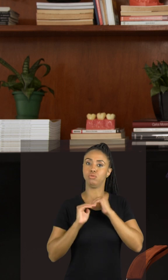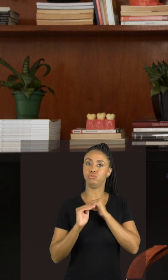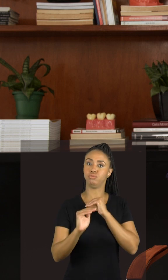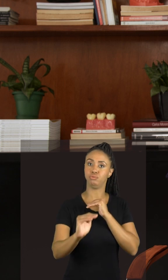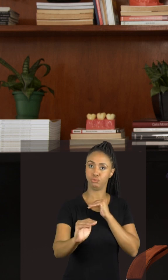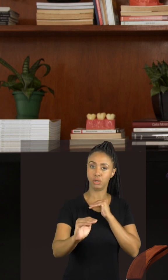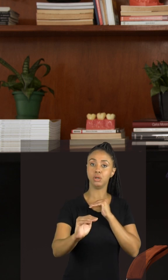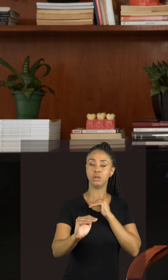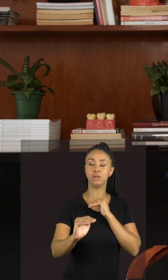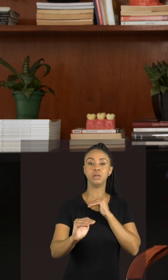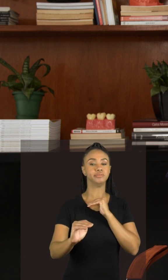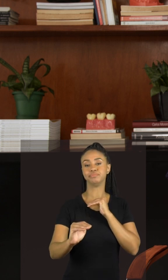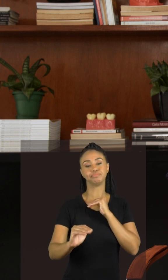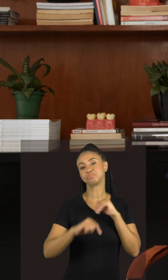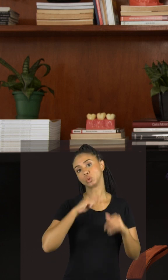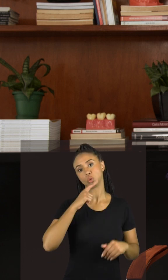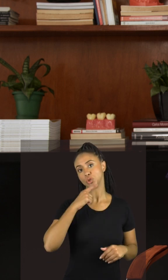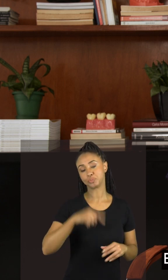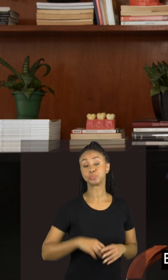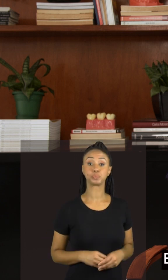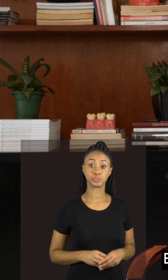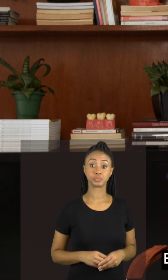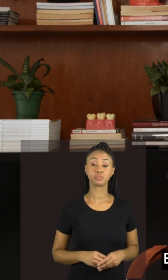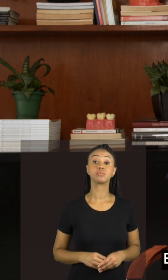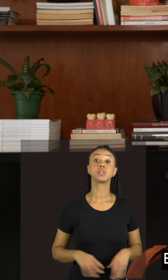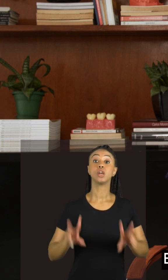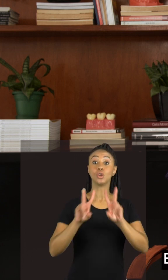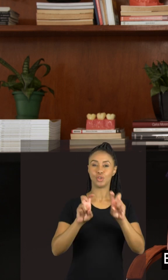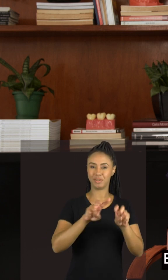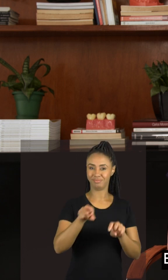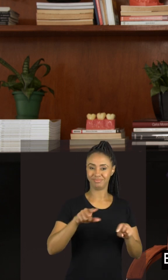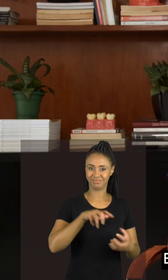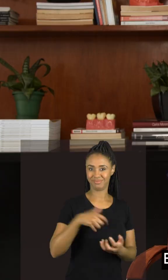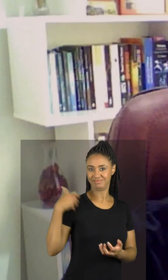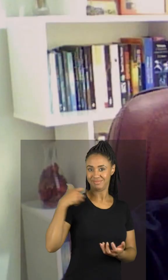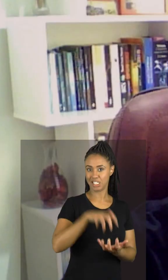rotina de sono normal. Em relação ao envelhecimento,